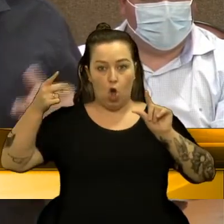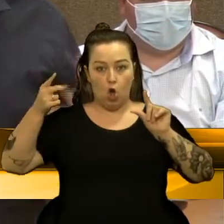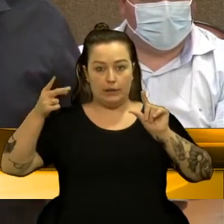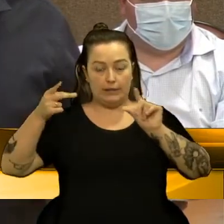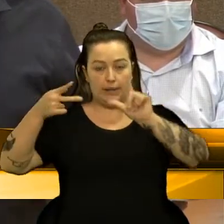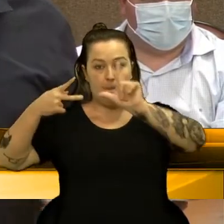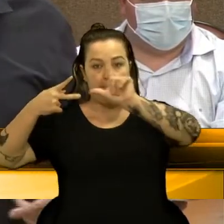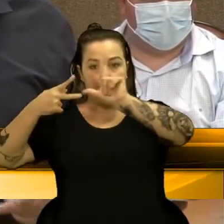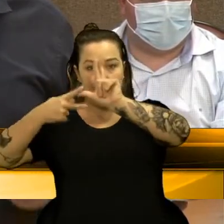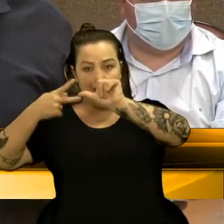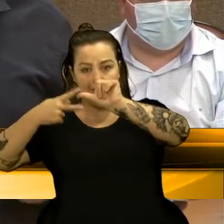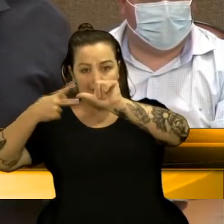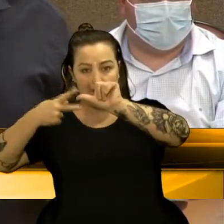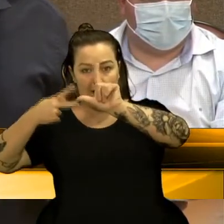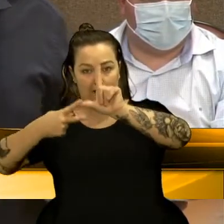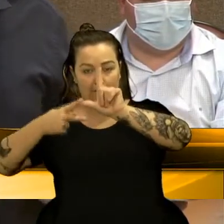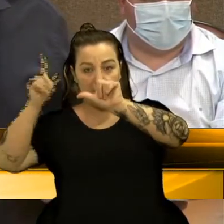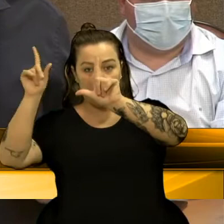e vamos ter...